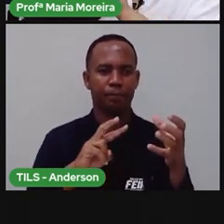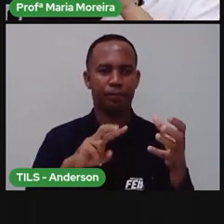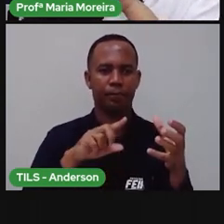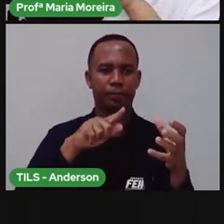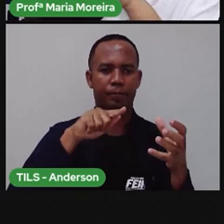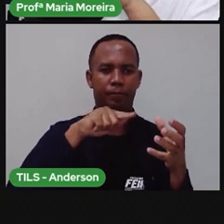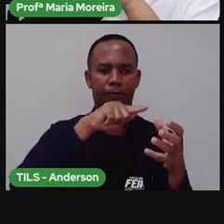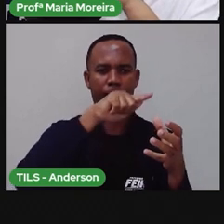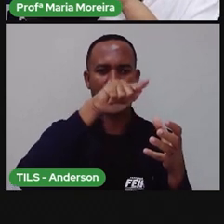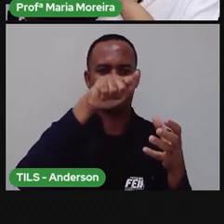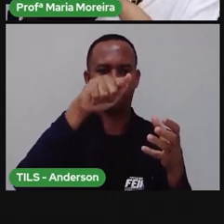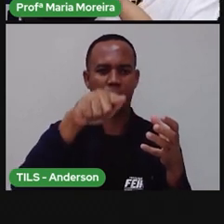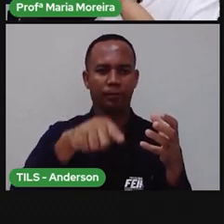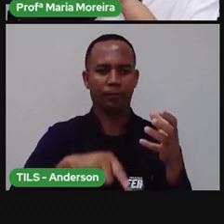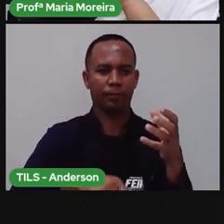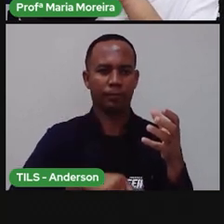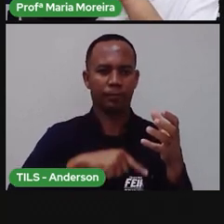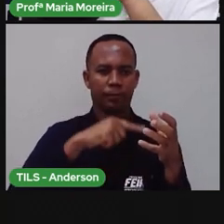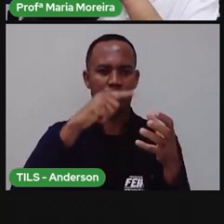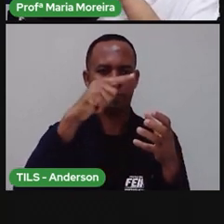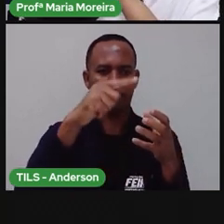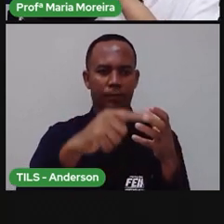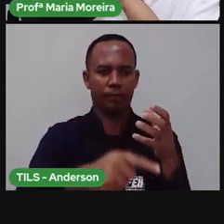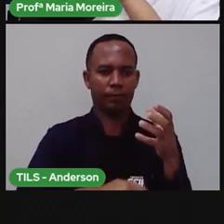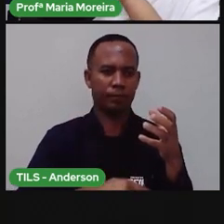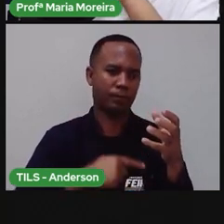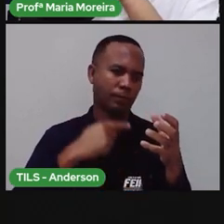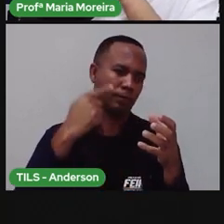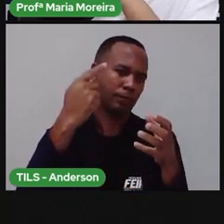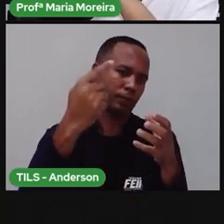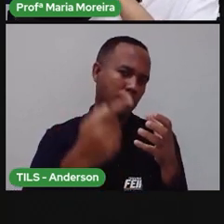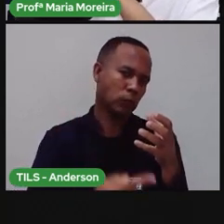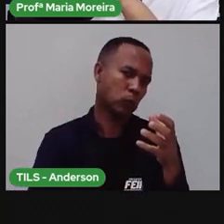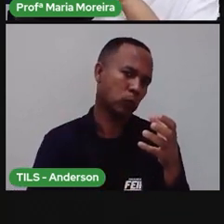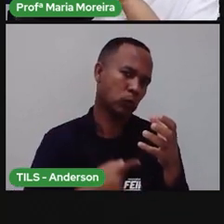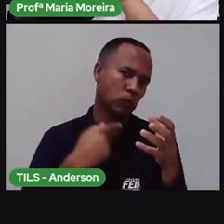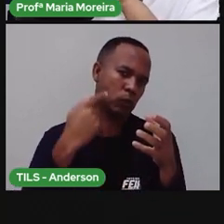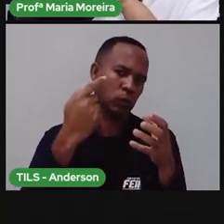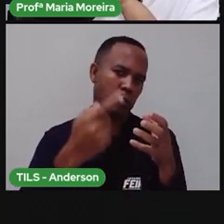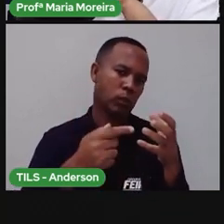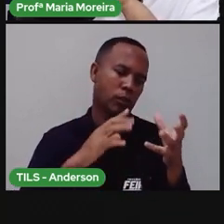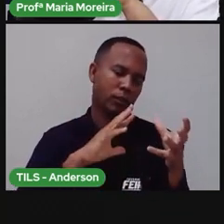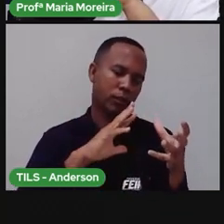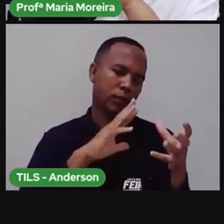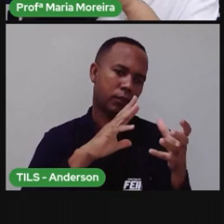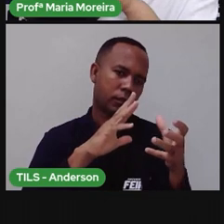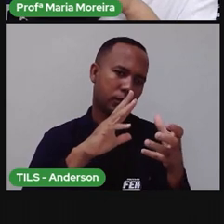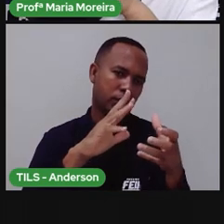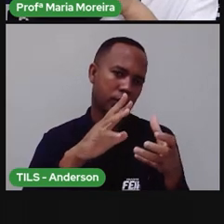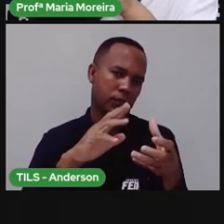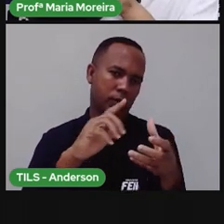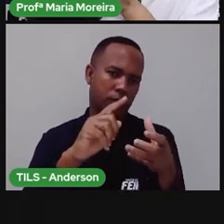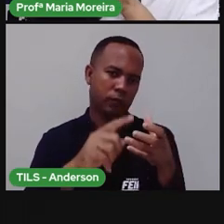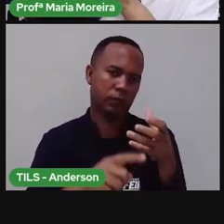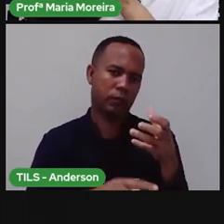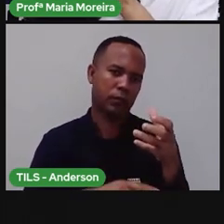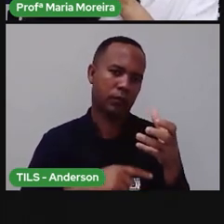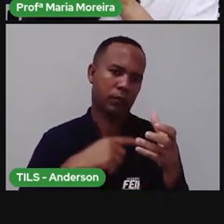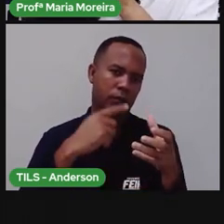isso aqui, ó. Ó. Está vendo? E a Terra, ela está sendo o quê? Ó. Ela